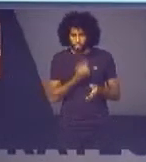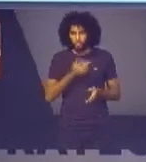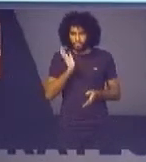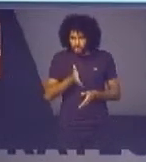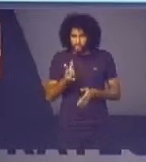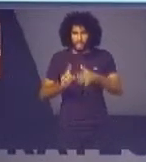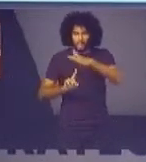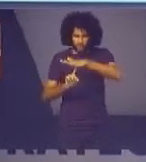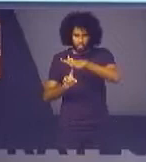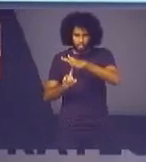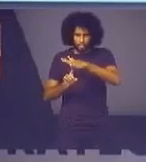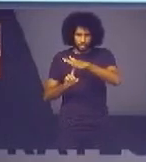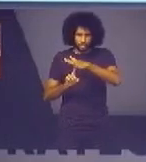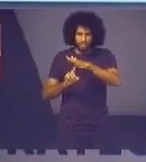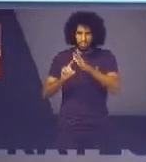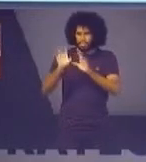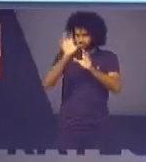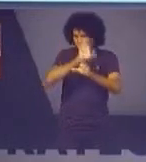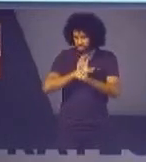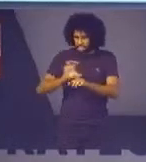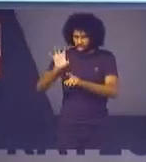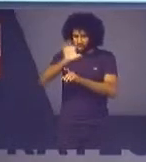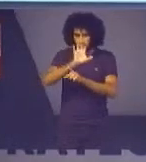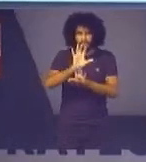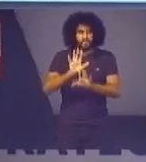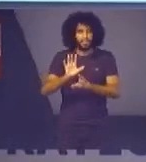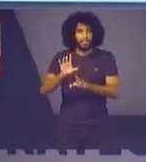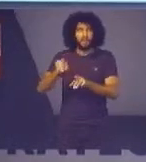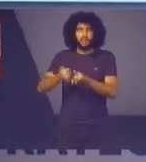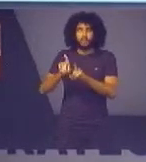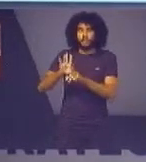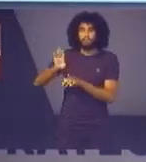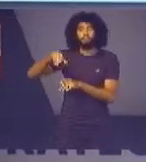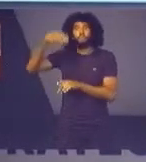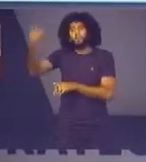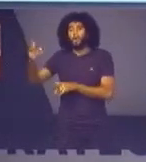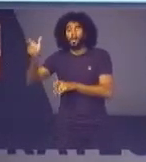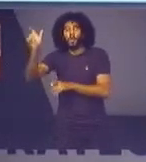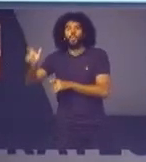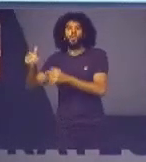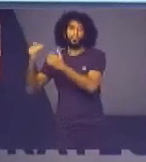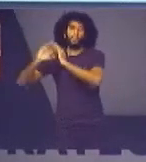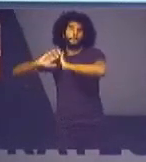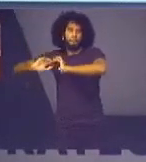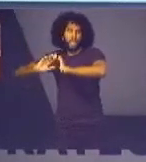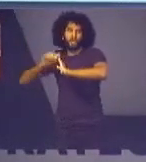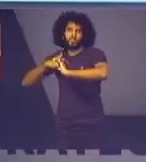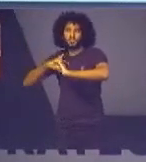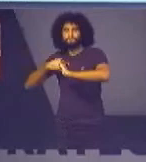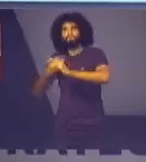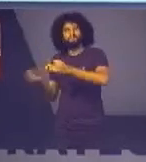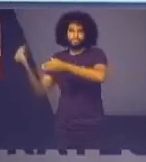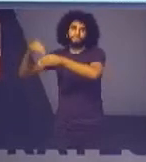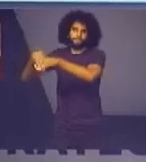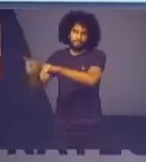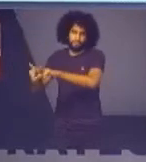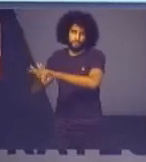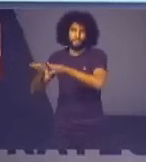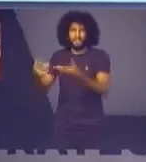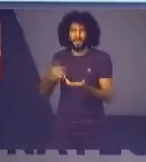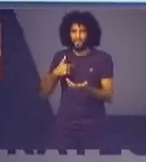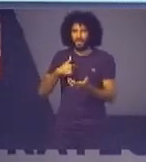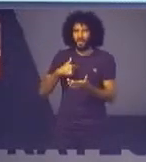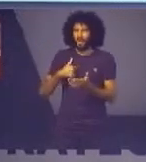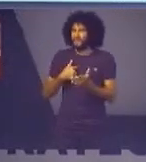Curitiba e região fora os que pedem eu acabo enxertando então eu vivo na